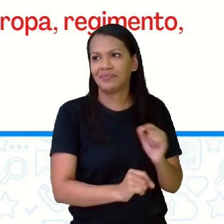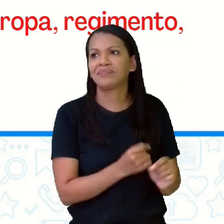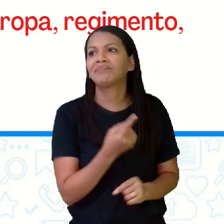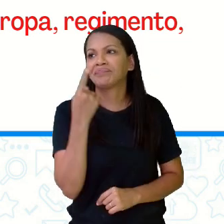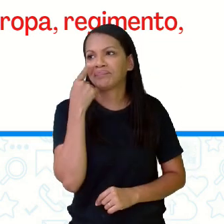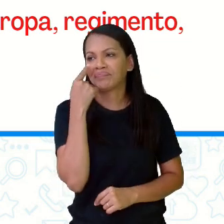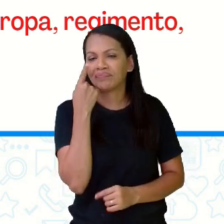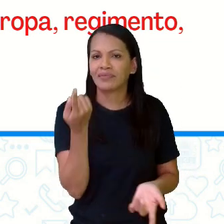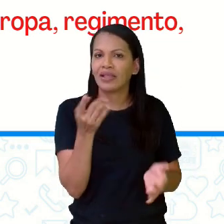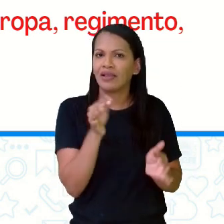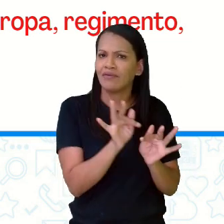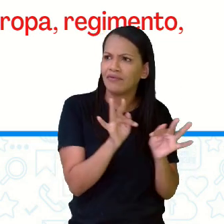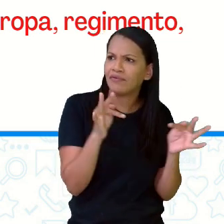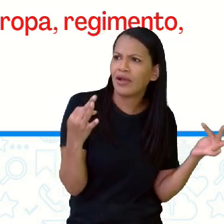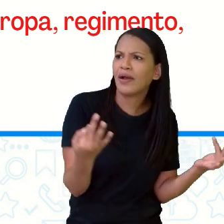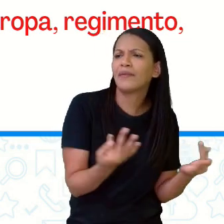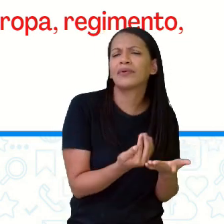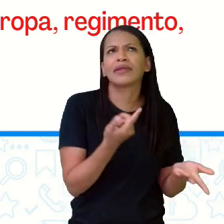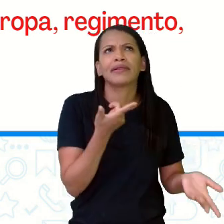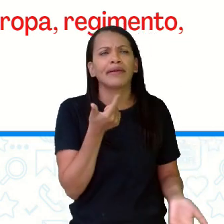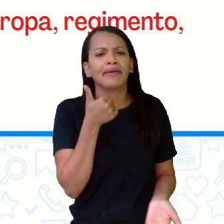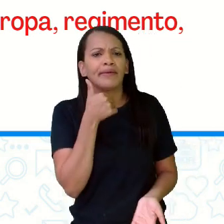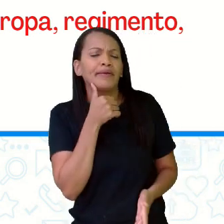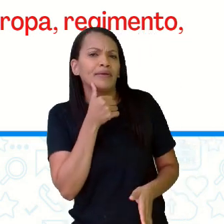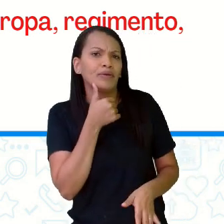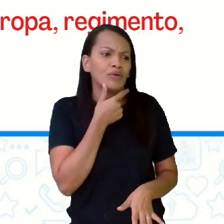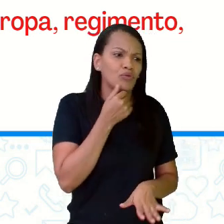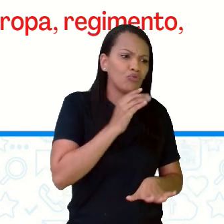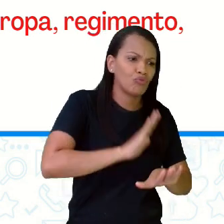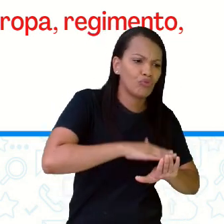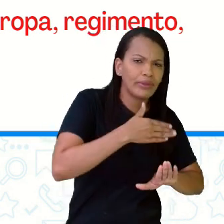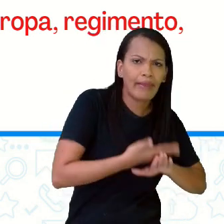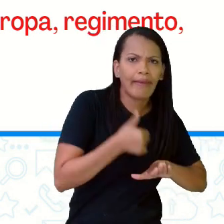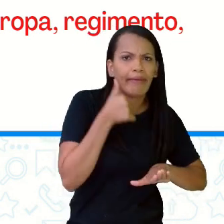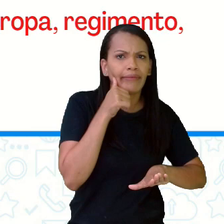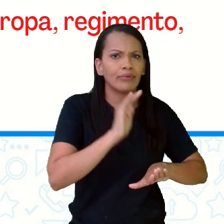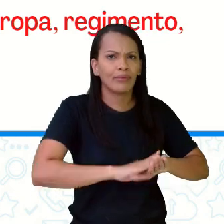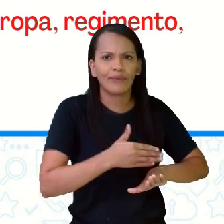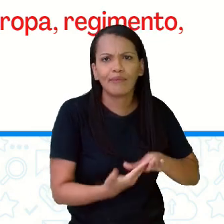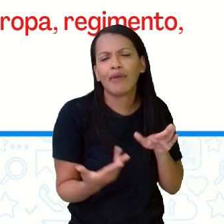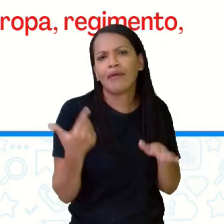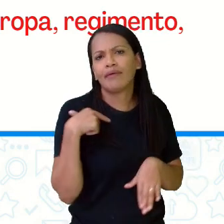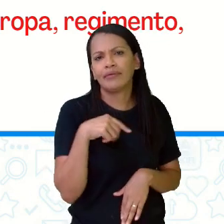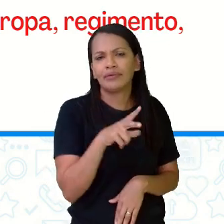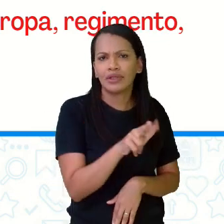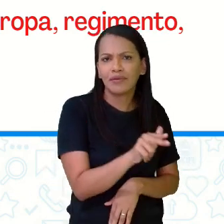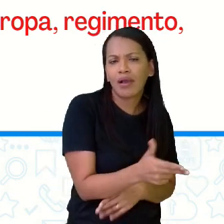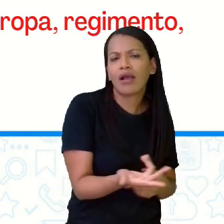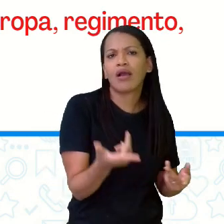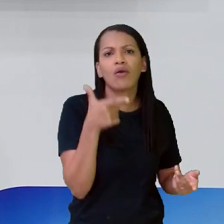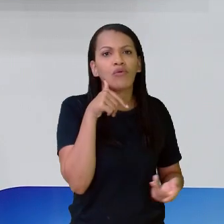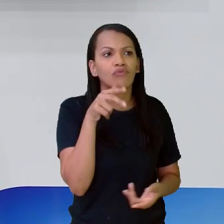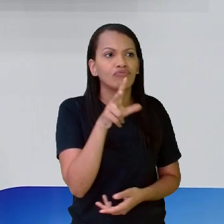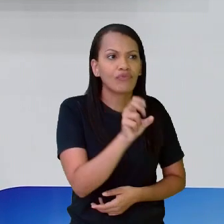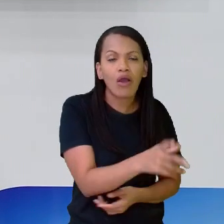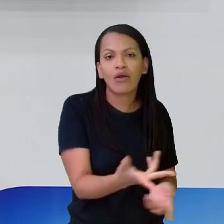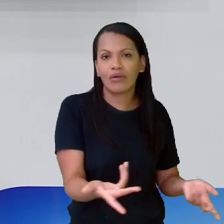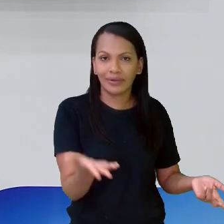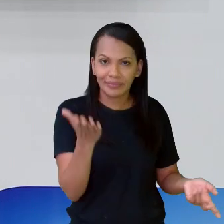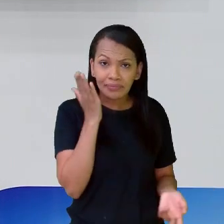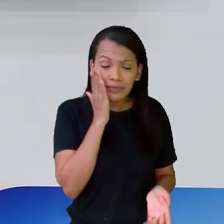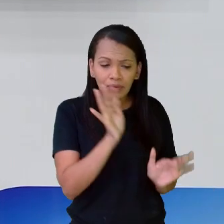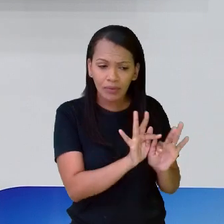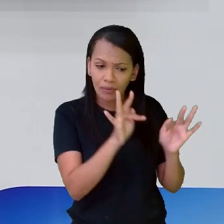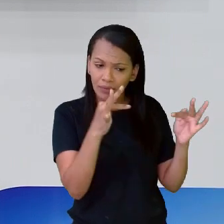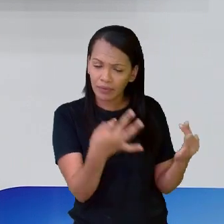Aí, eu chamo de novo para vocês observarem que as palavras do substantivo,